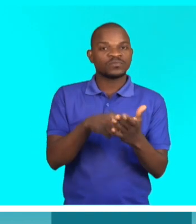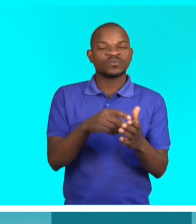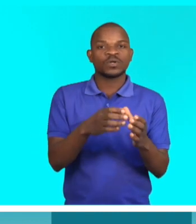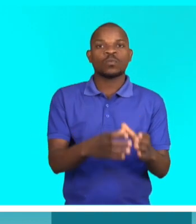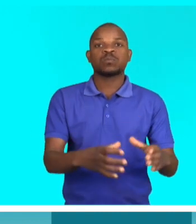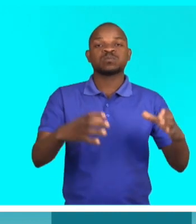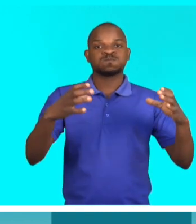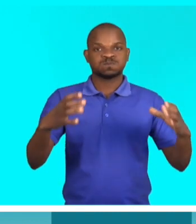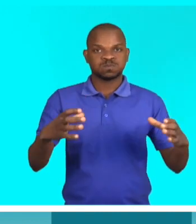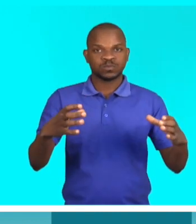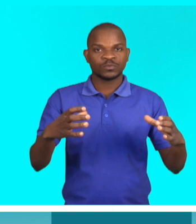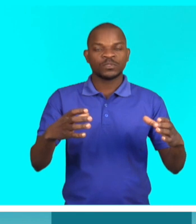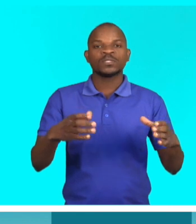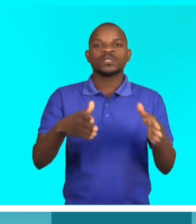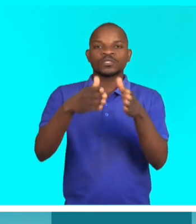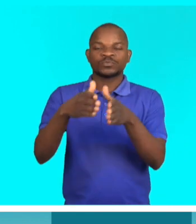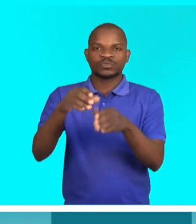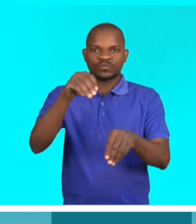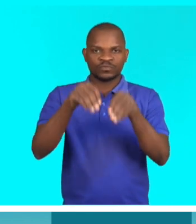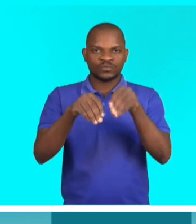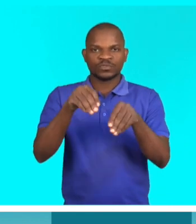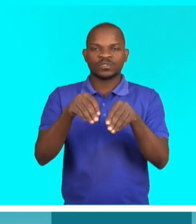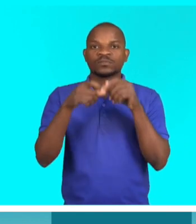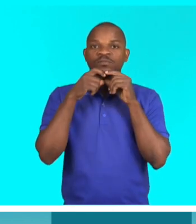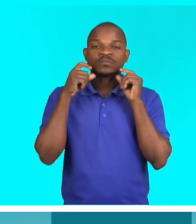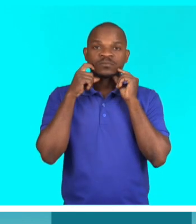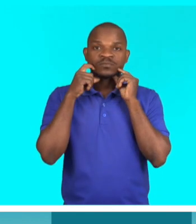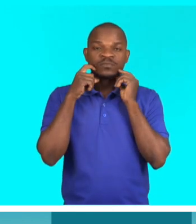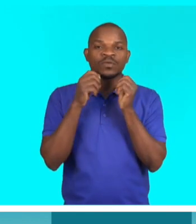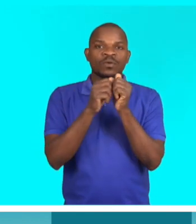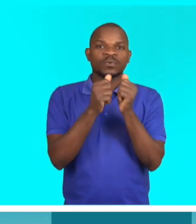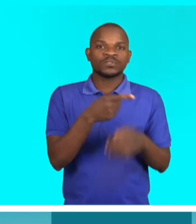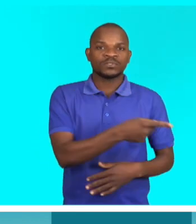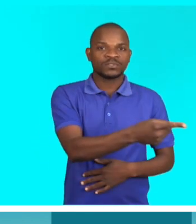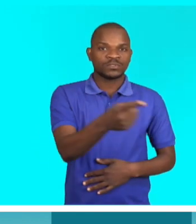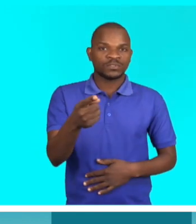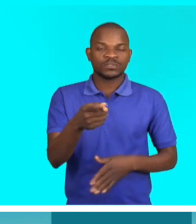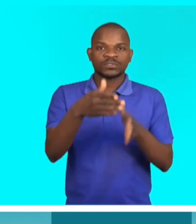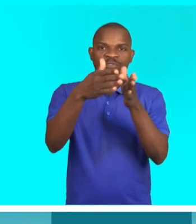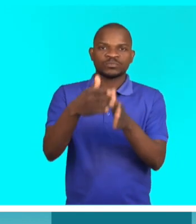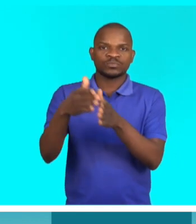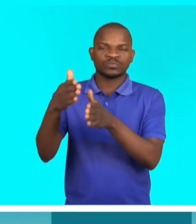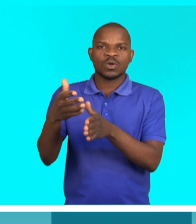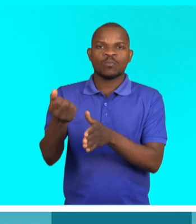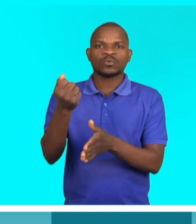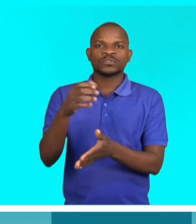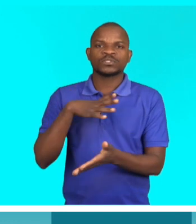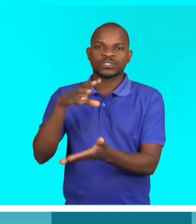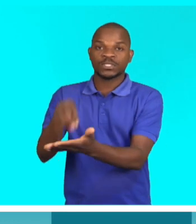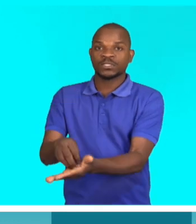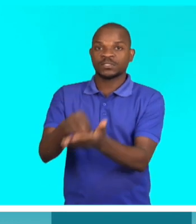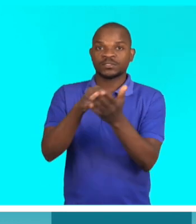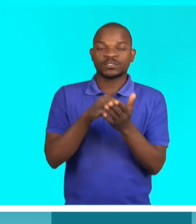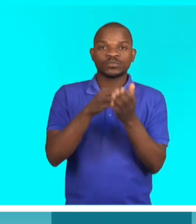volume bastante extenso do eleitorado moçambicano. Mas estas pessoas só podem ter acesso às mensagens que